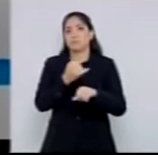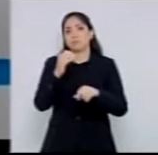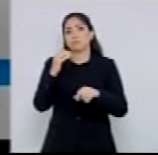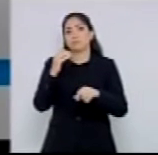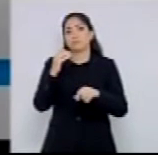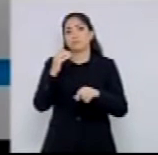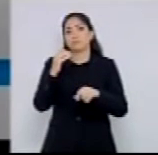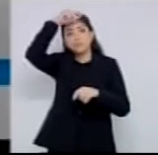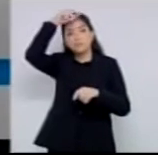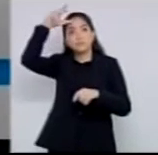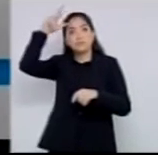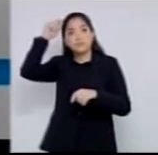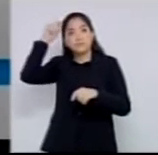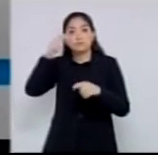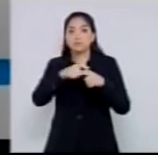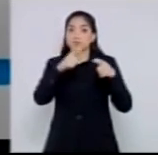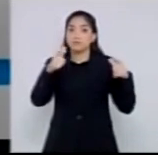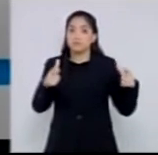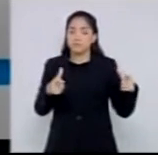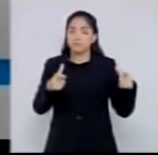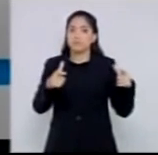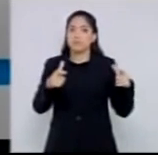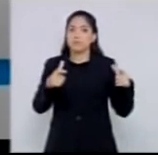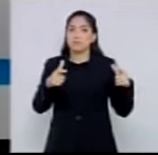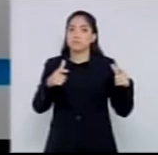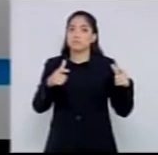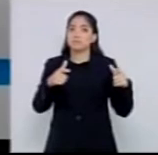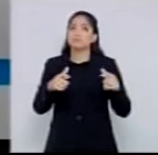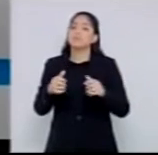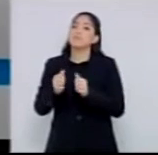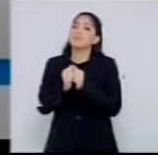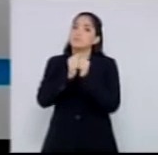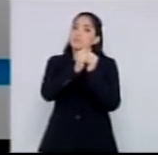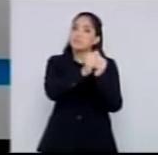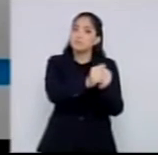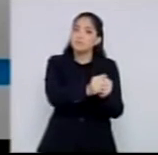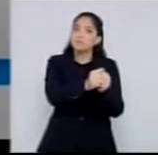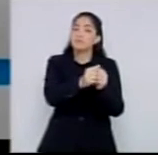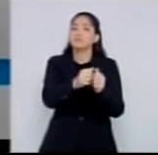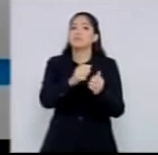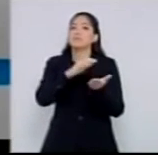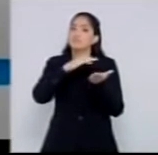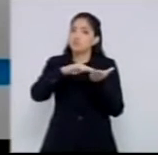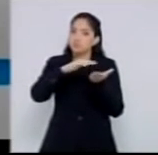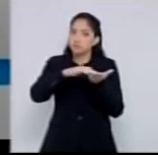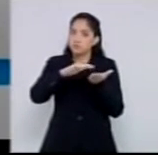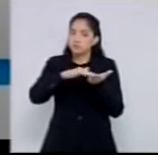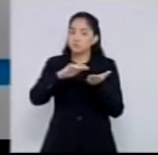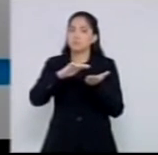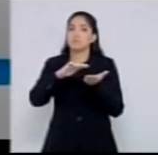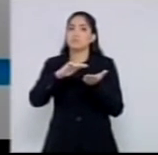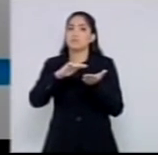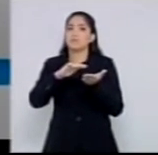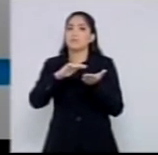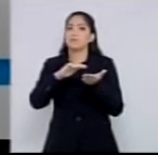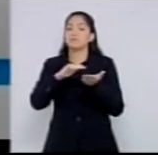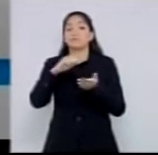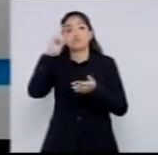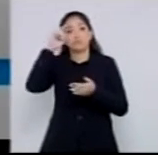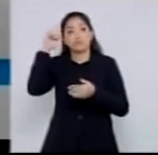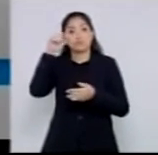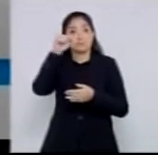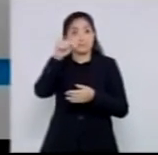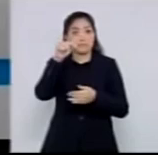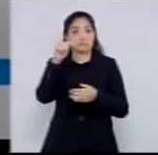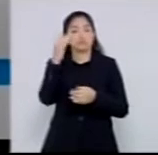per capita, tinha maior coisa. Eu levei o prefeito, e ele veio com o secretário Romualdo e o Corona, lá. Dia 7 de fevereiro